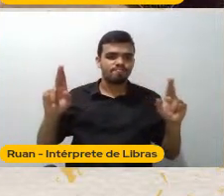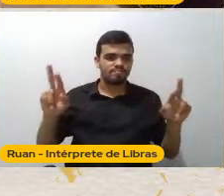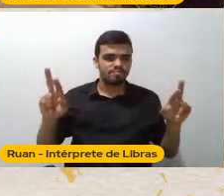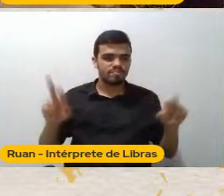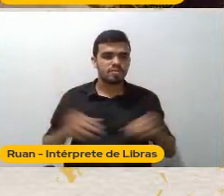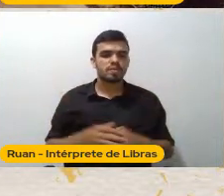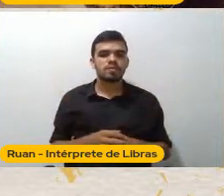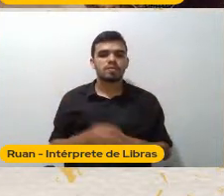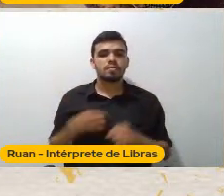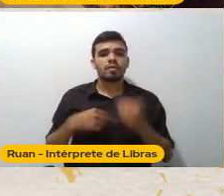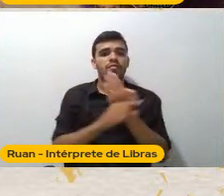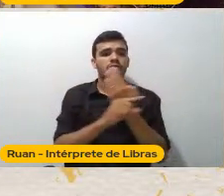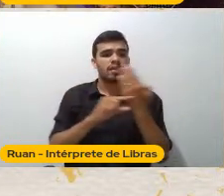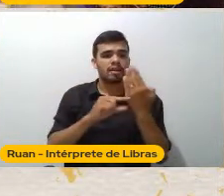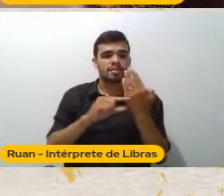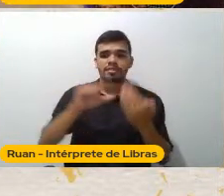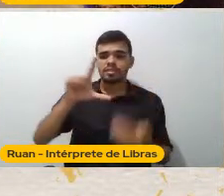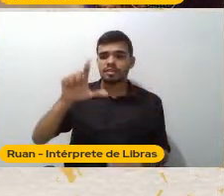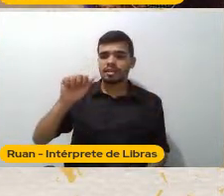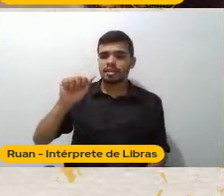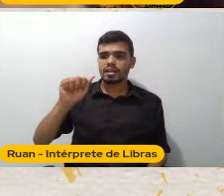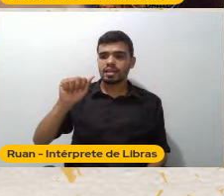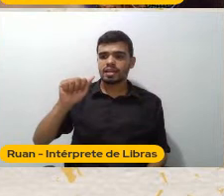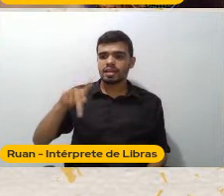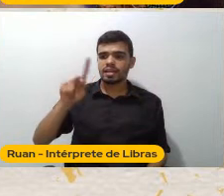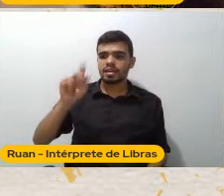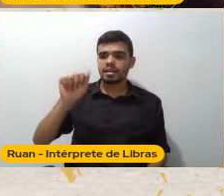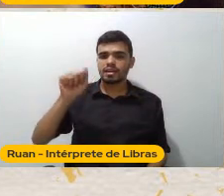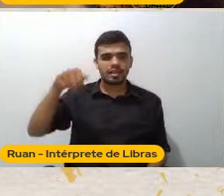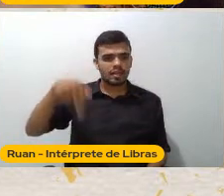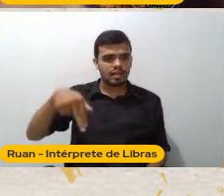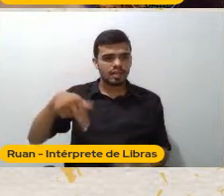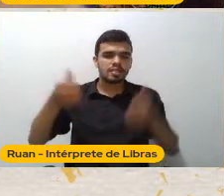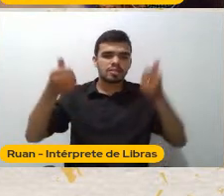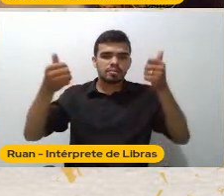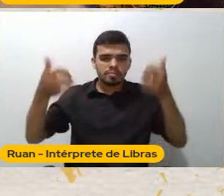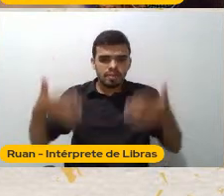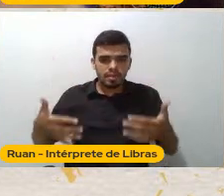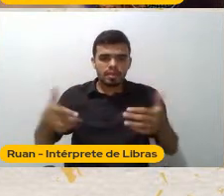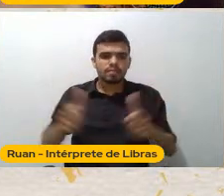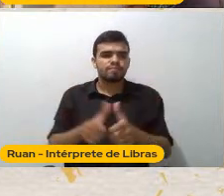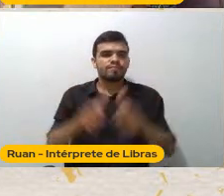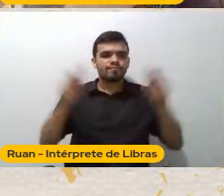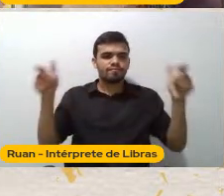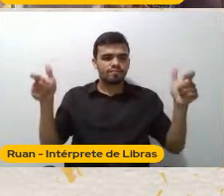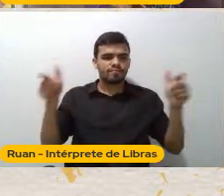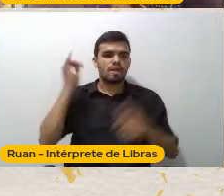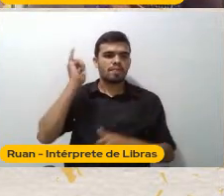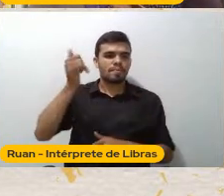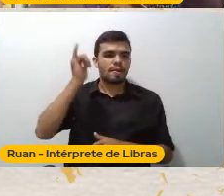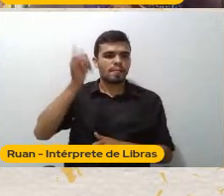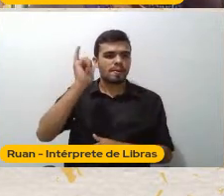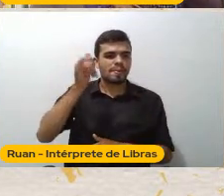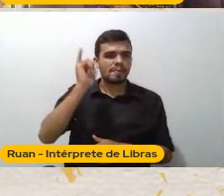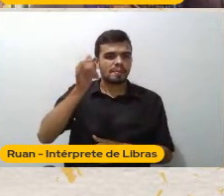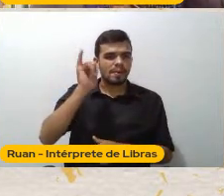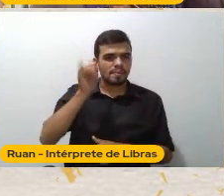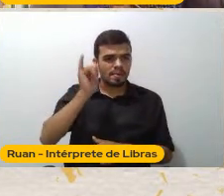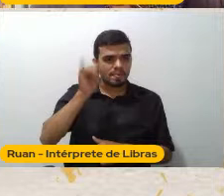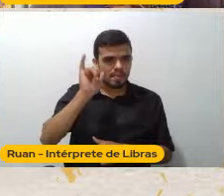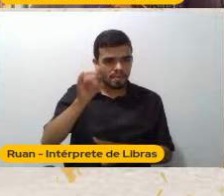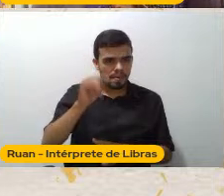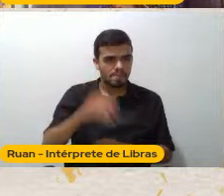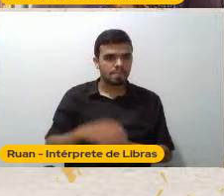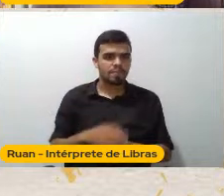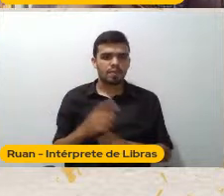coisas que só podem ser ditas Na malha da ficção E é isso A nossa resistência Ela só